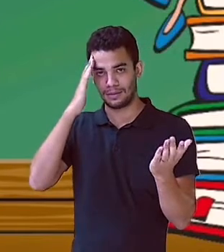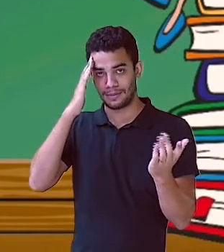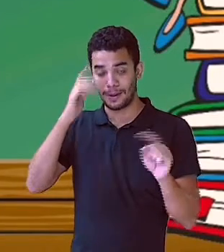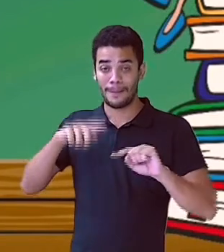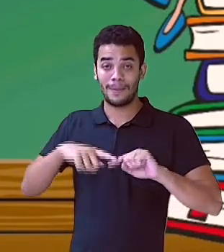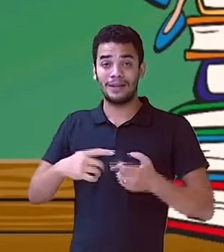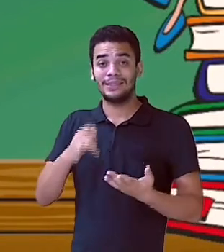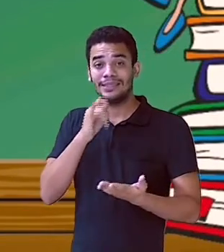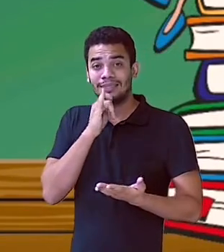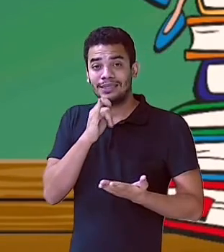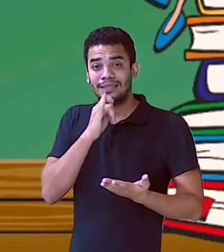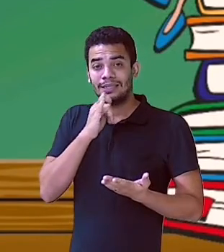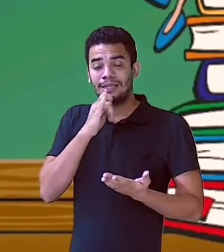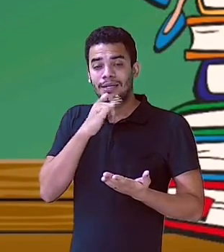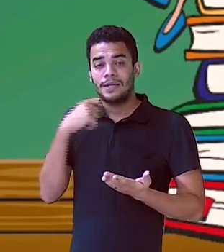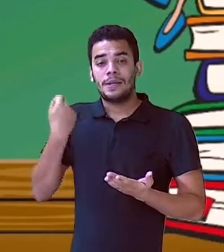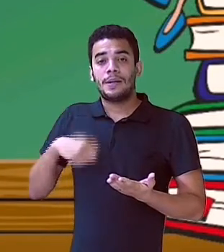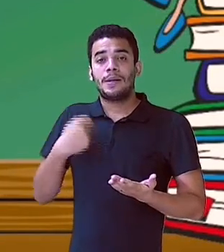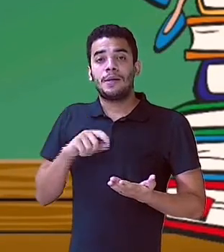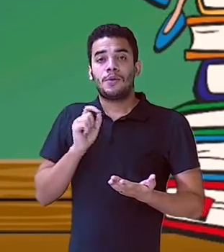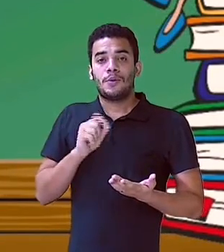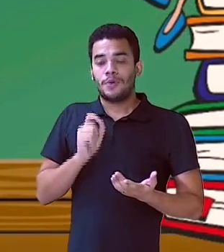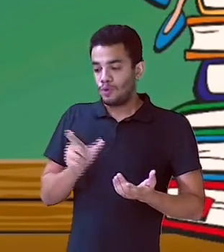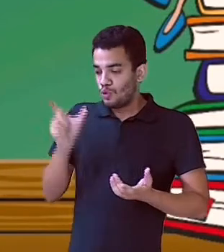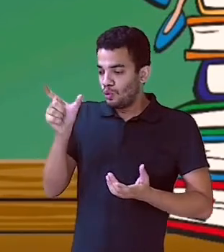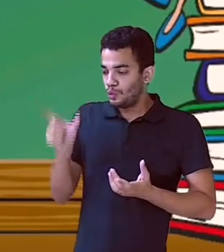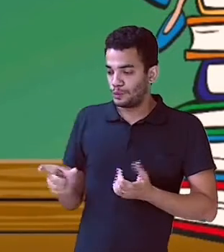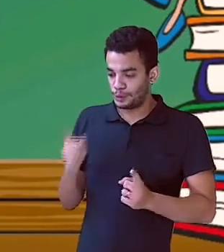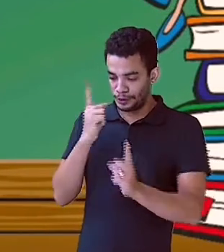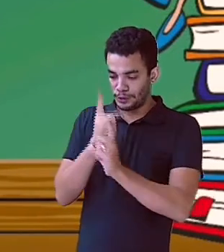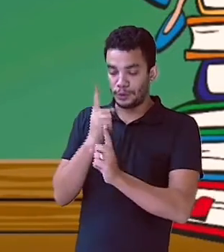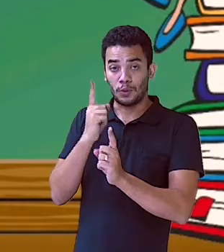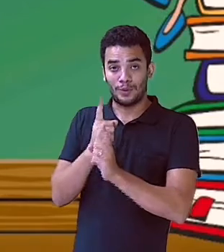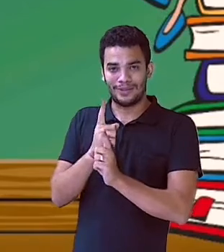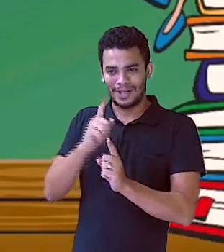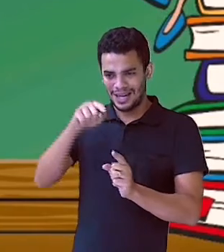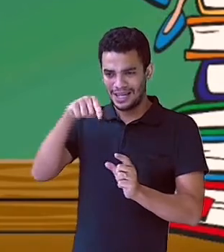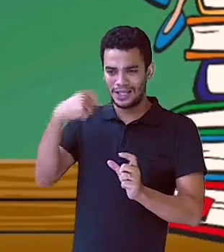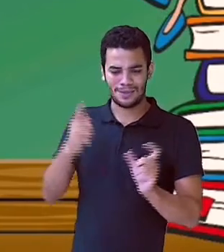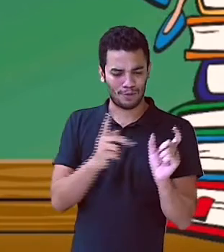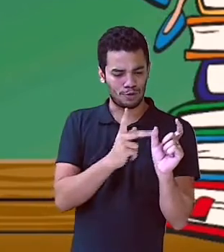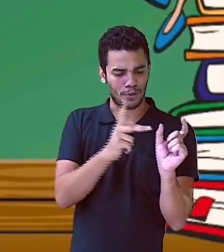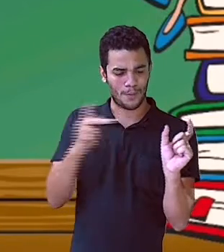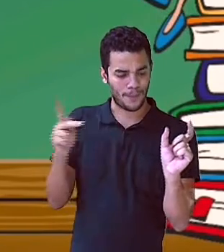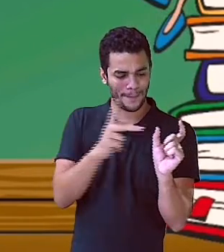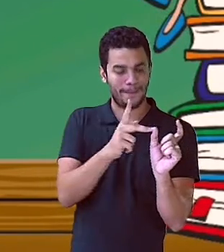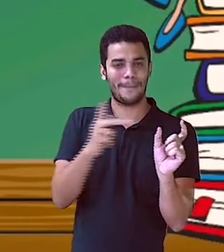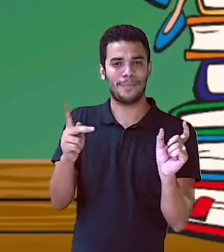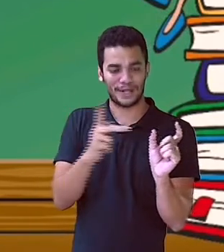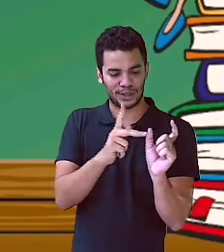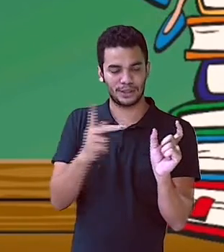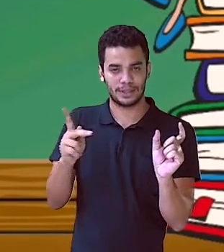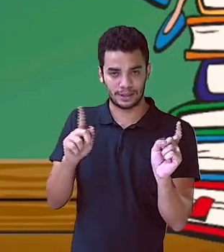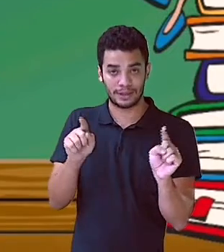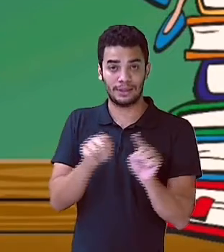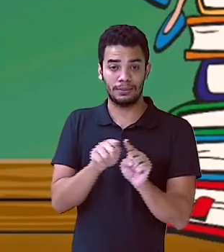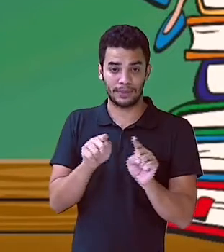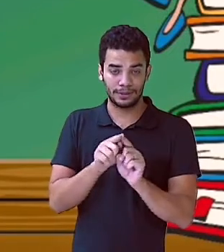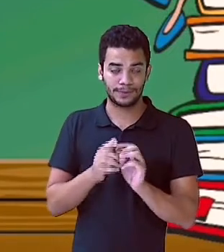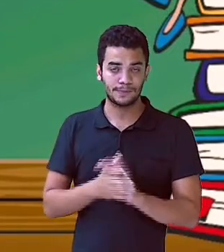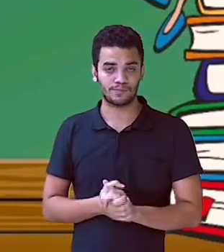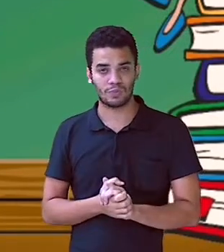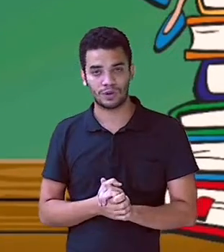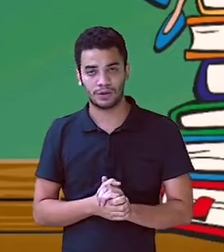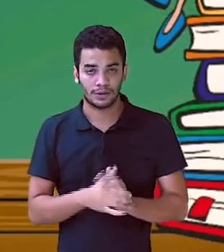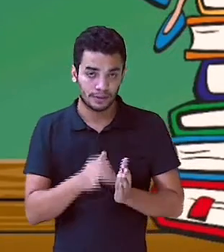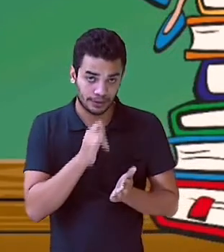E tudo o que restar aí vai ser o predicado na oração. No caso, né, das orações sem o sujeito, o